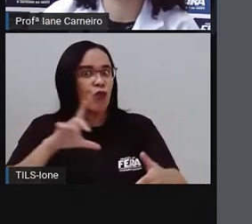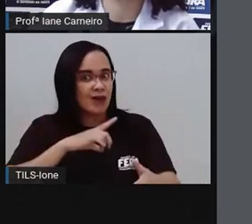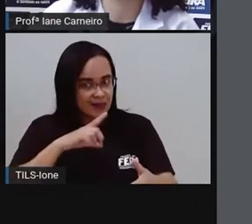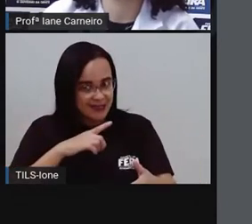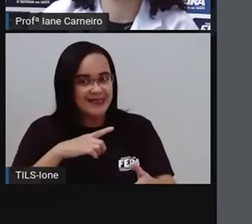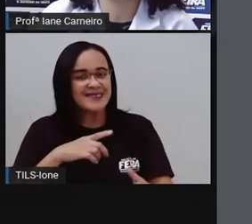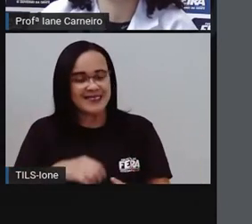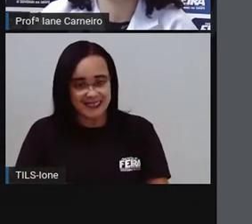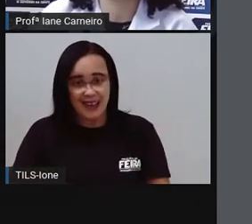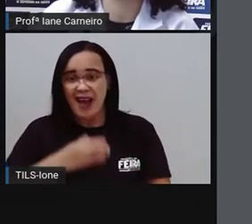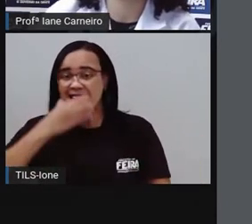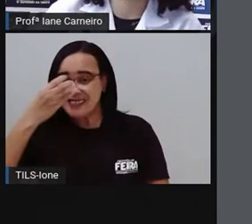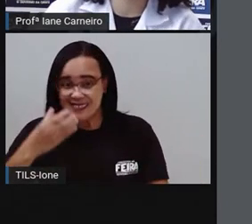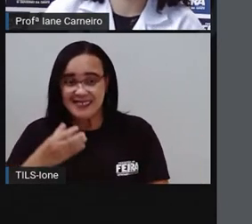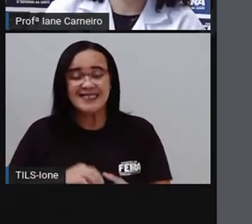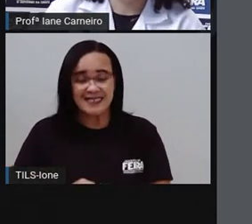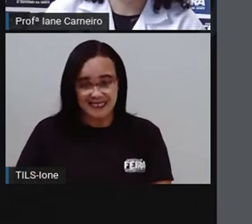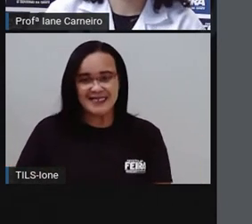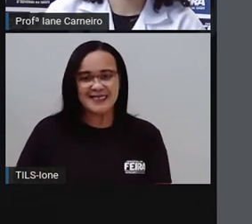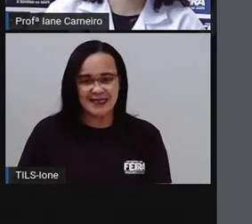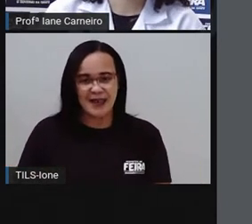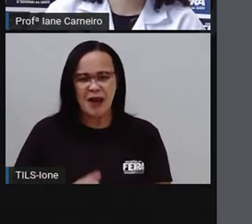maçã, abacaxi, melão, mamão.